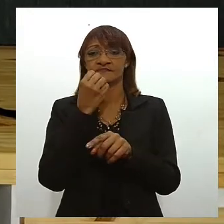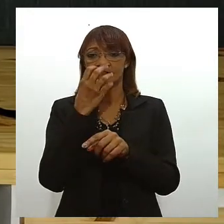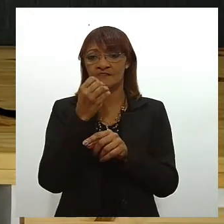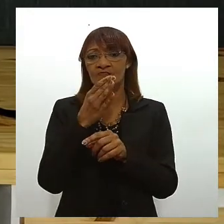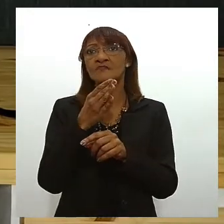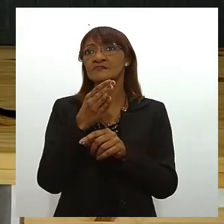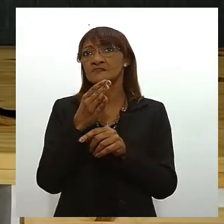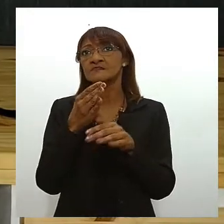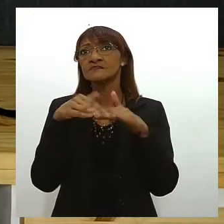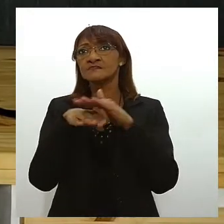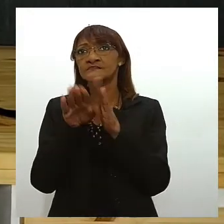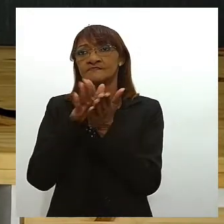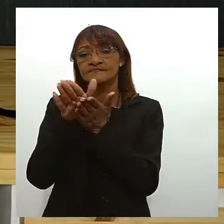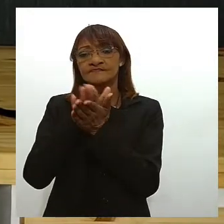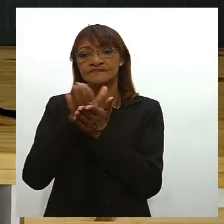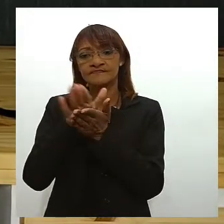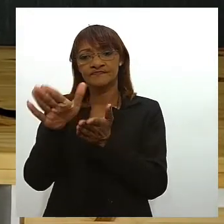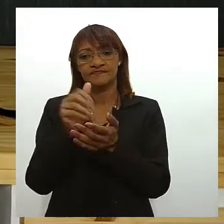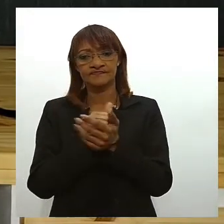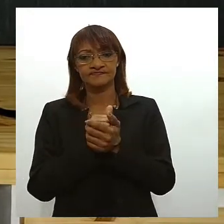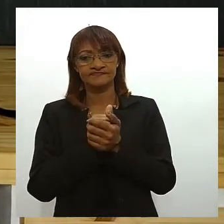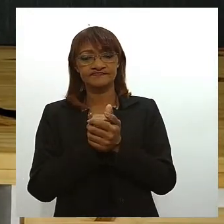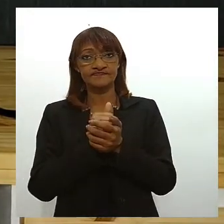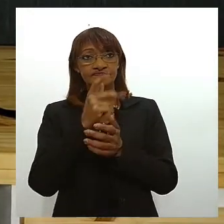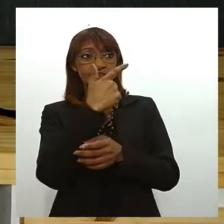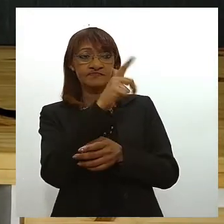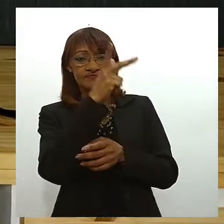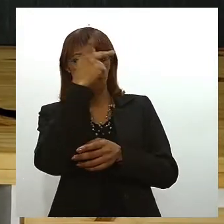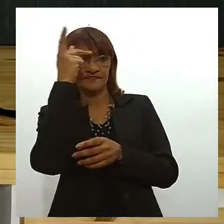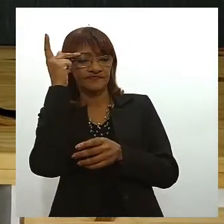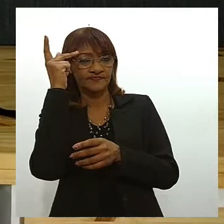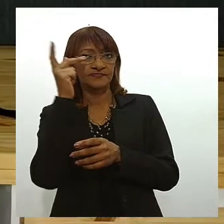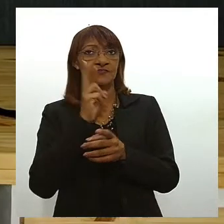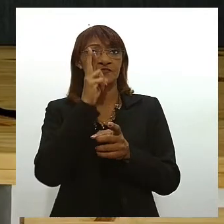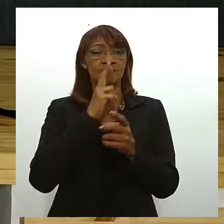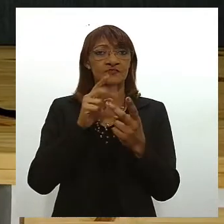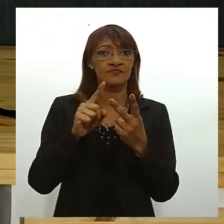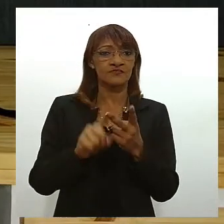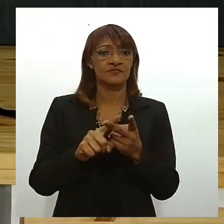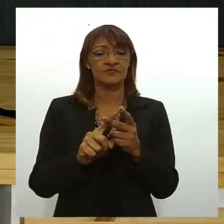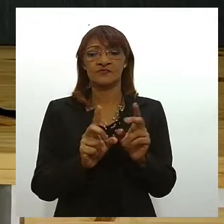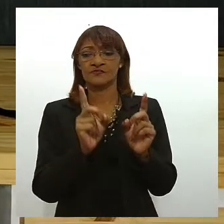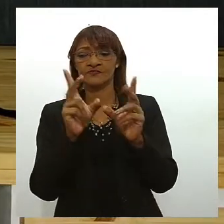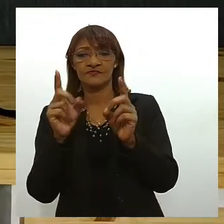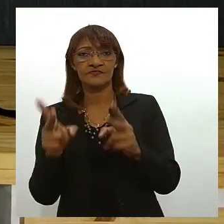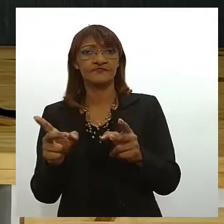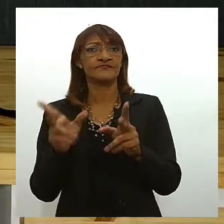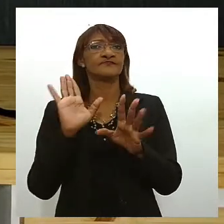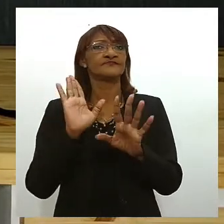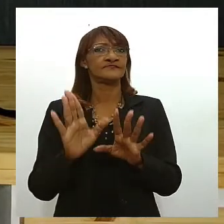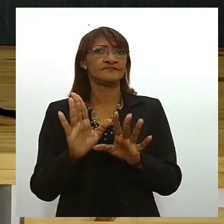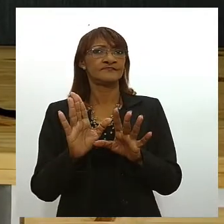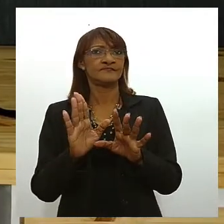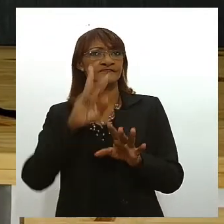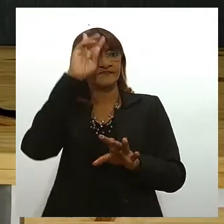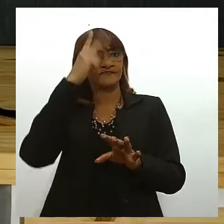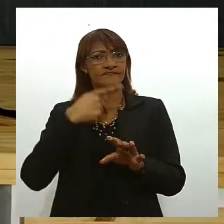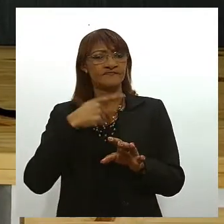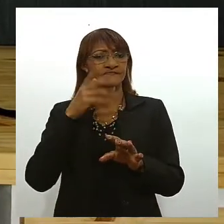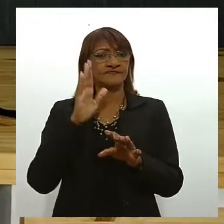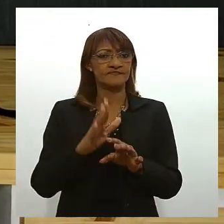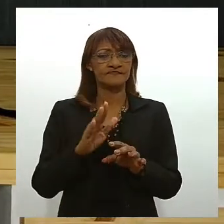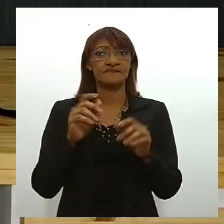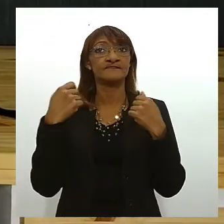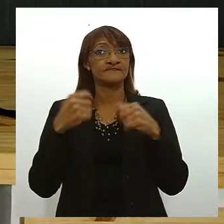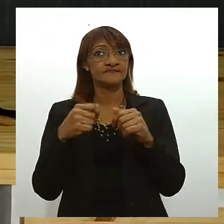reserva já profissionais autônomos como dentistas ambulantes comerciantes em geral podem precisar de uma reserva maior